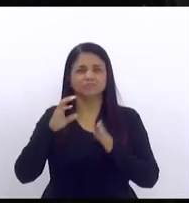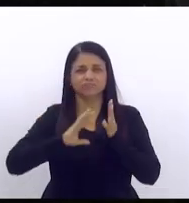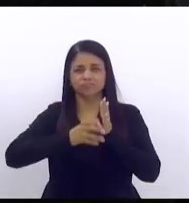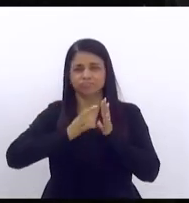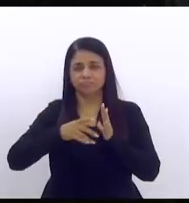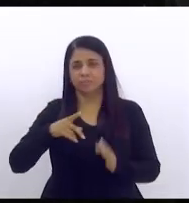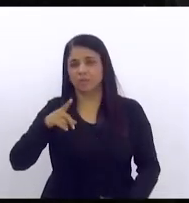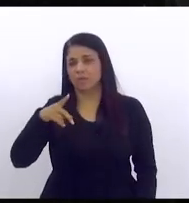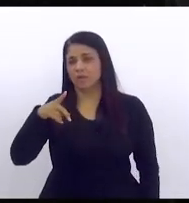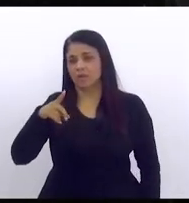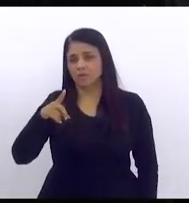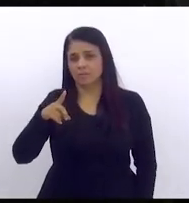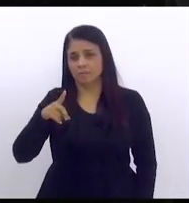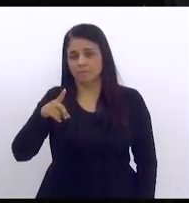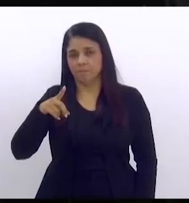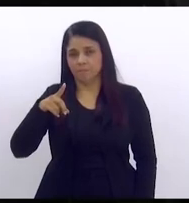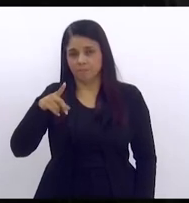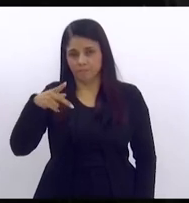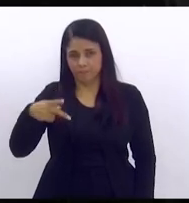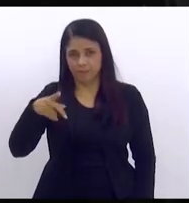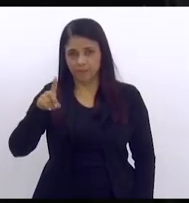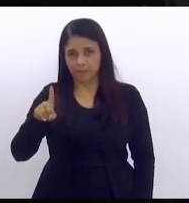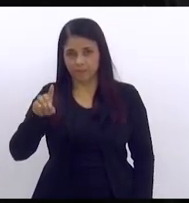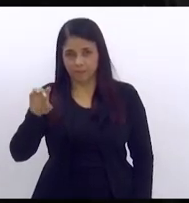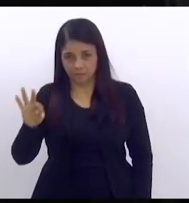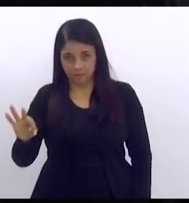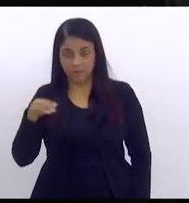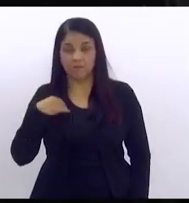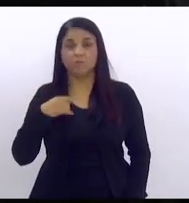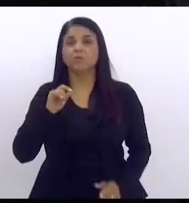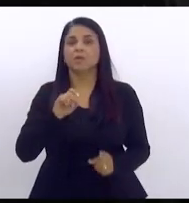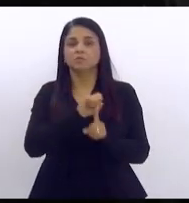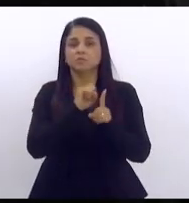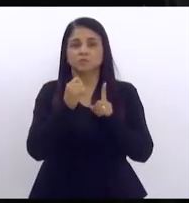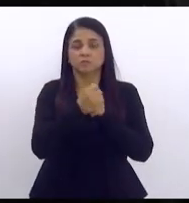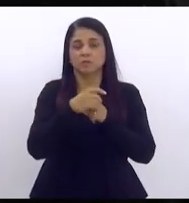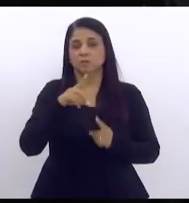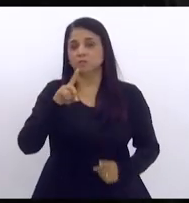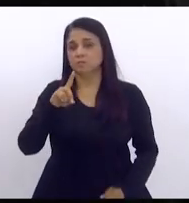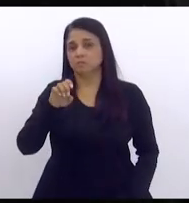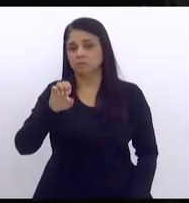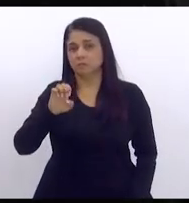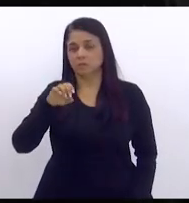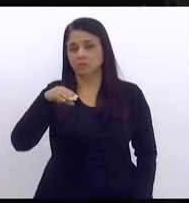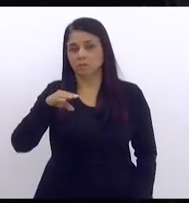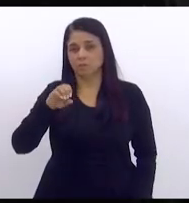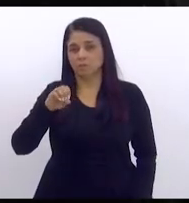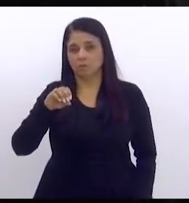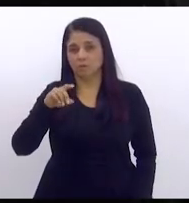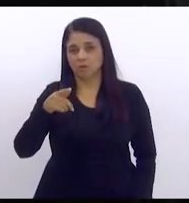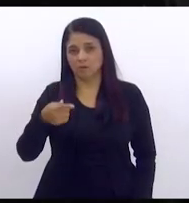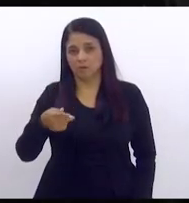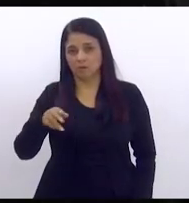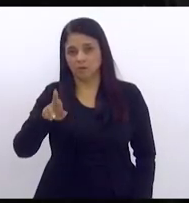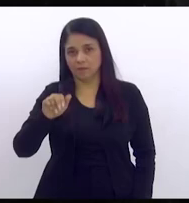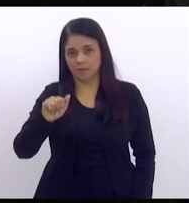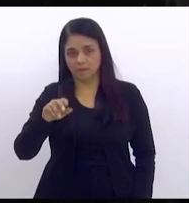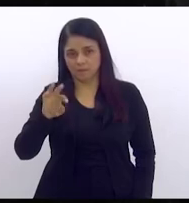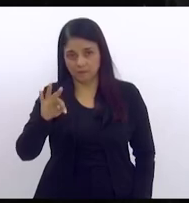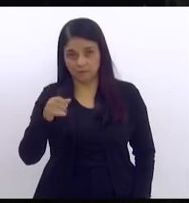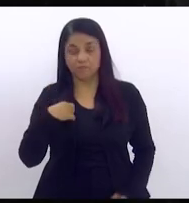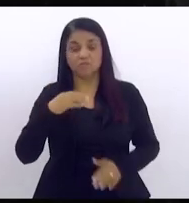social democrata e o que que é ser um social democrata é querer que o estado tenha desenvolvimento